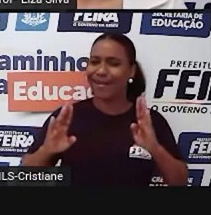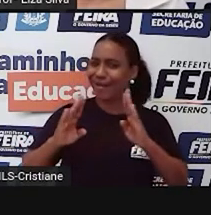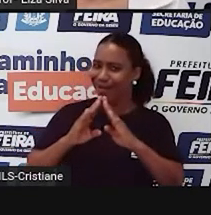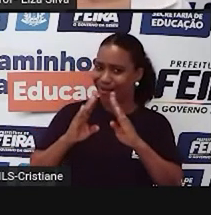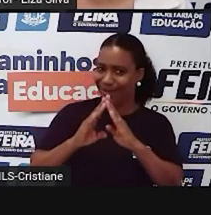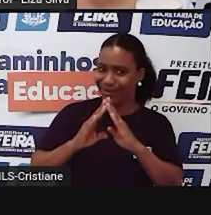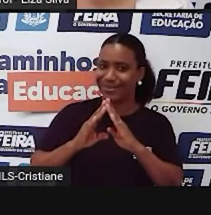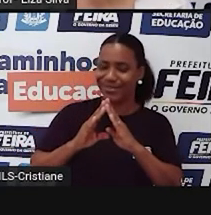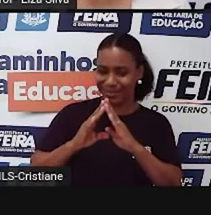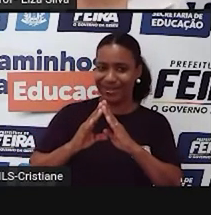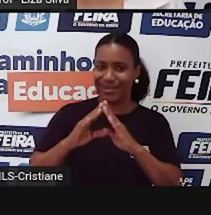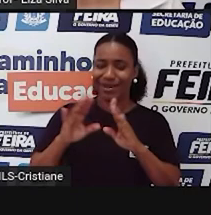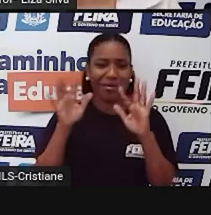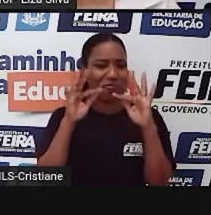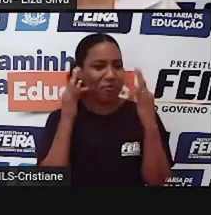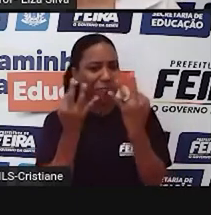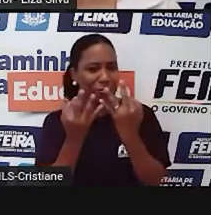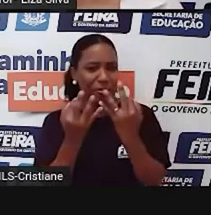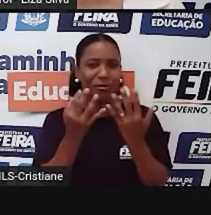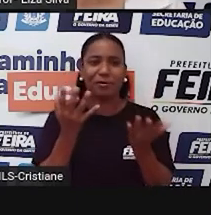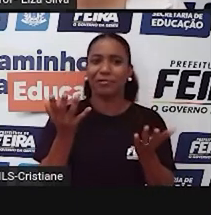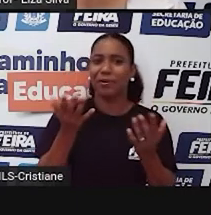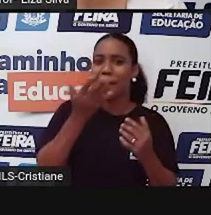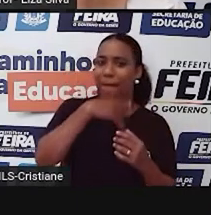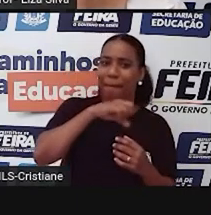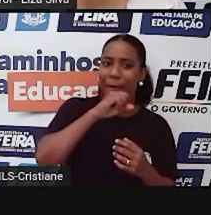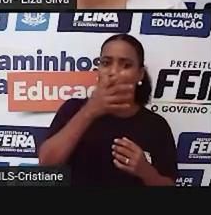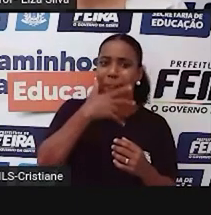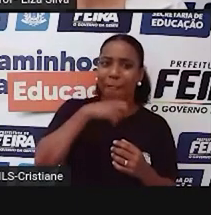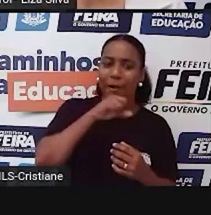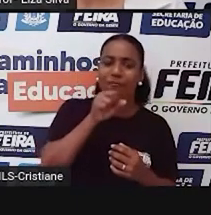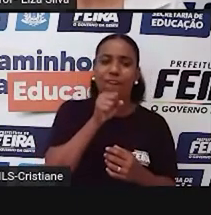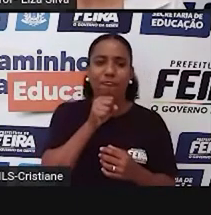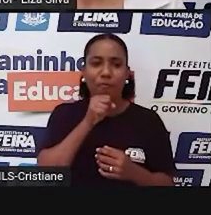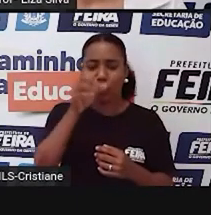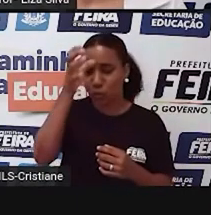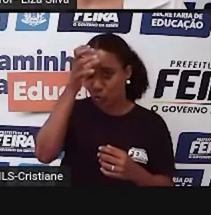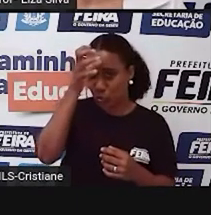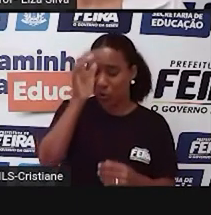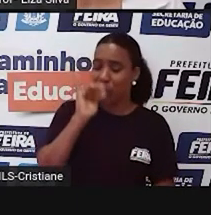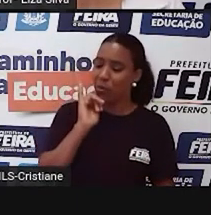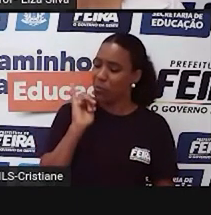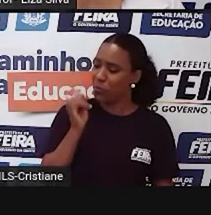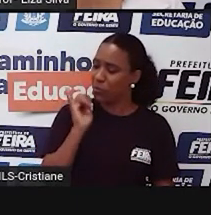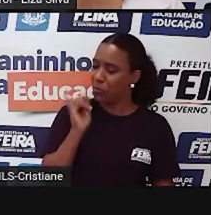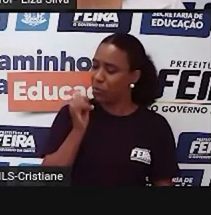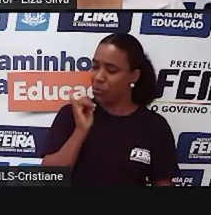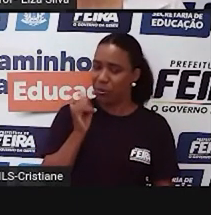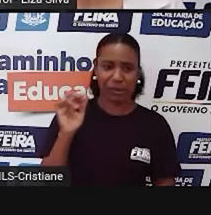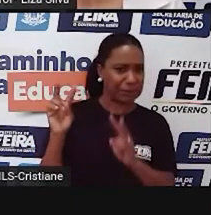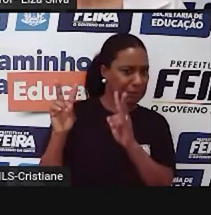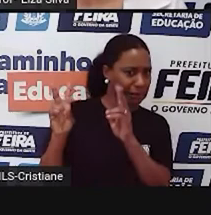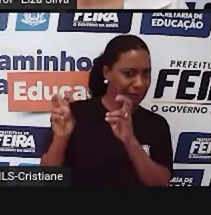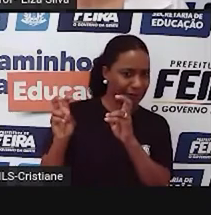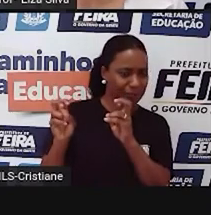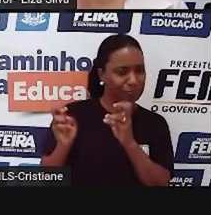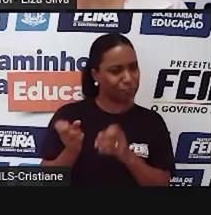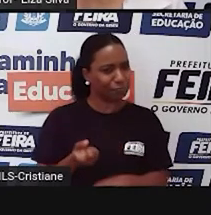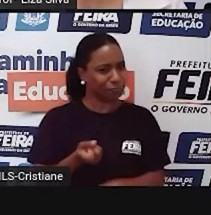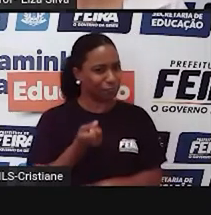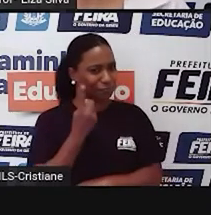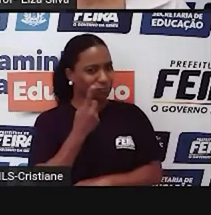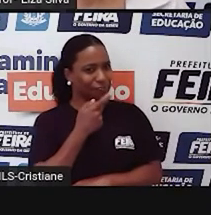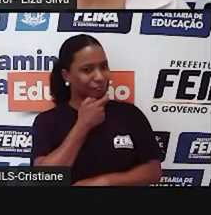de seus pais, ou tios, ou avós? Eu mesma fui educada ouvindo muitos